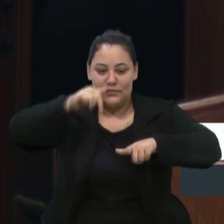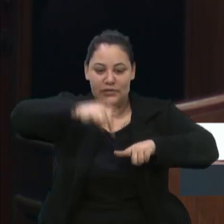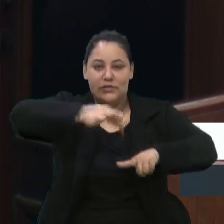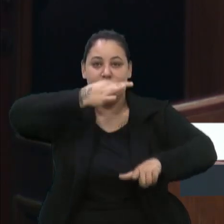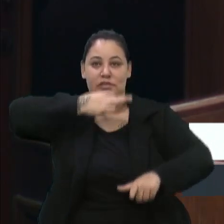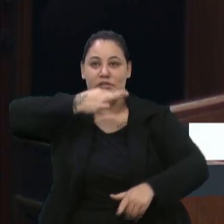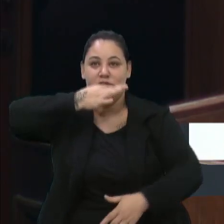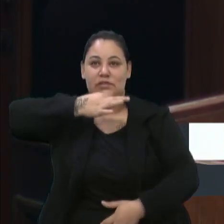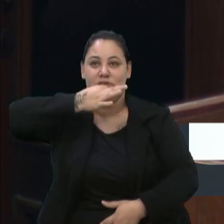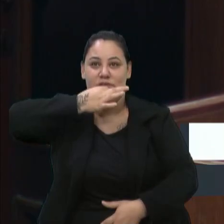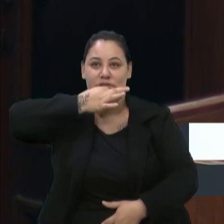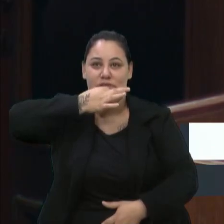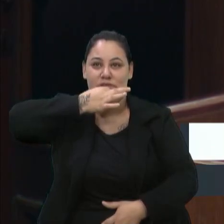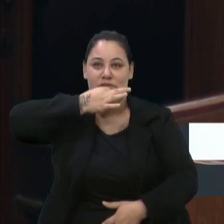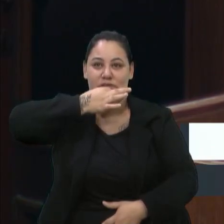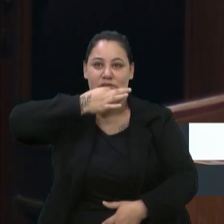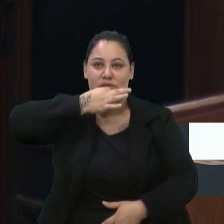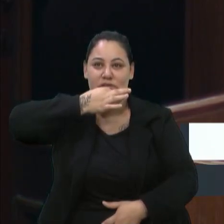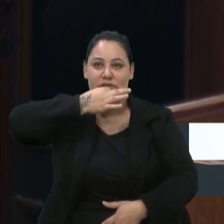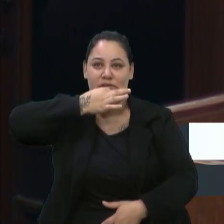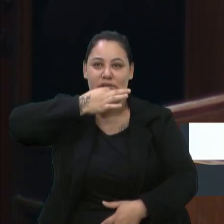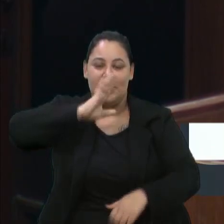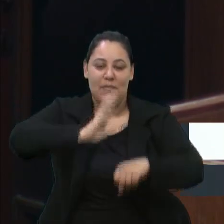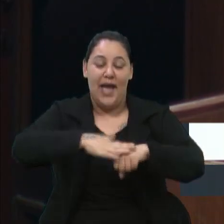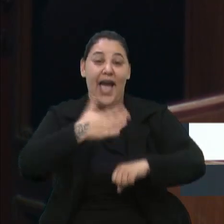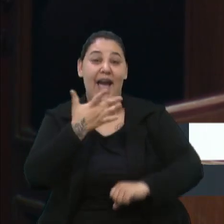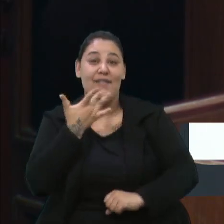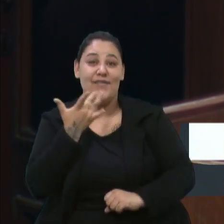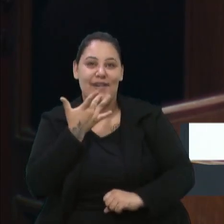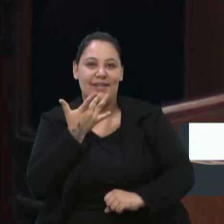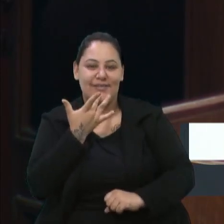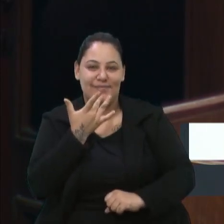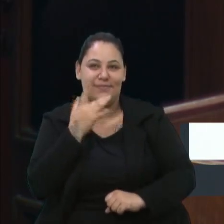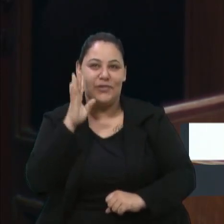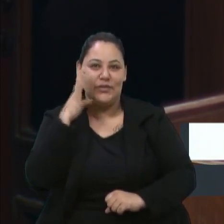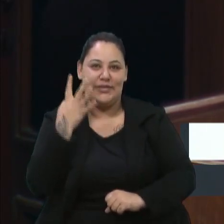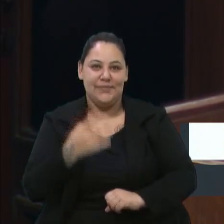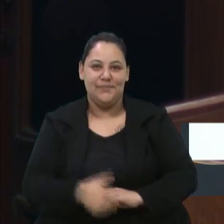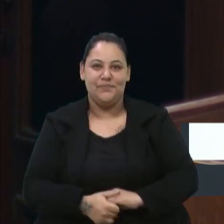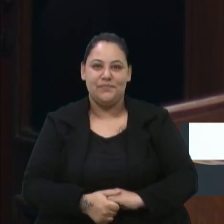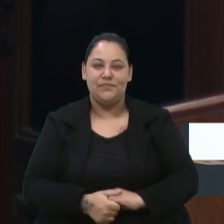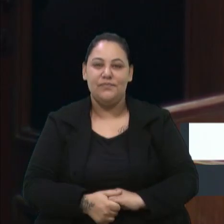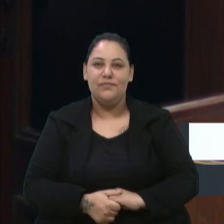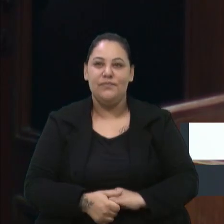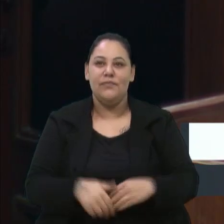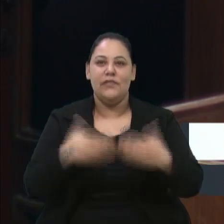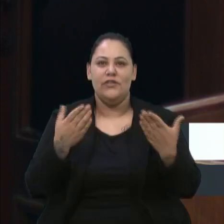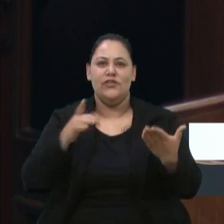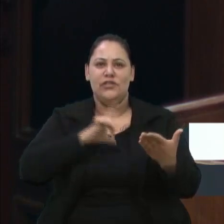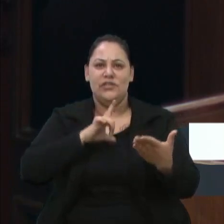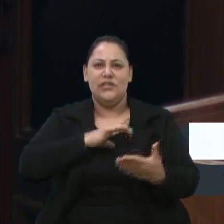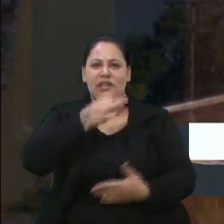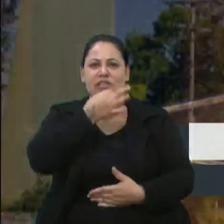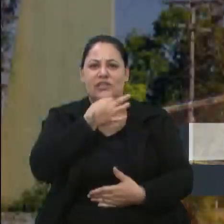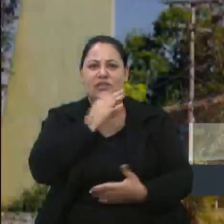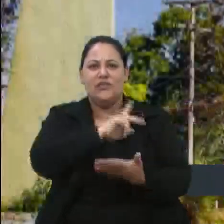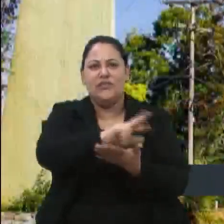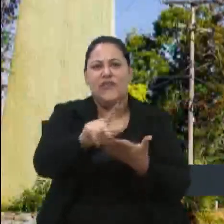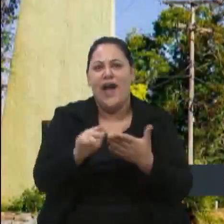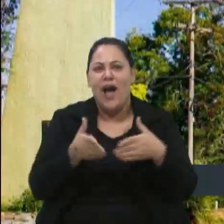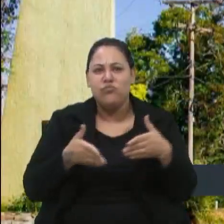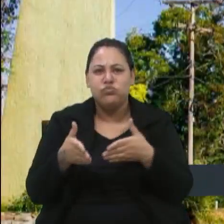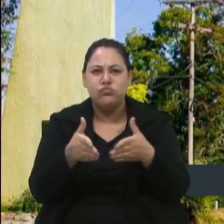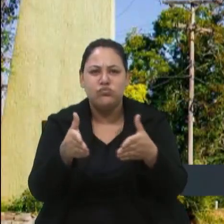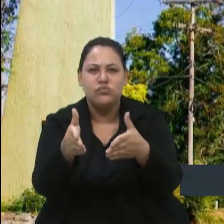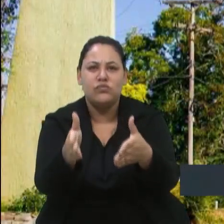do Sul, isso se torna bem mais fácil de acontecer. Então, gente tem em Caxias do Sul diversos roteiros, a